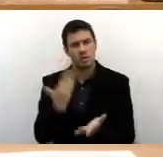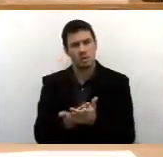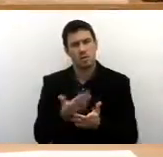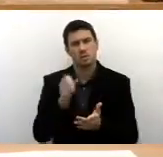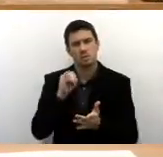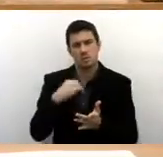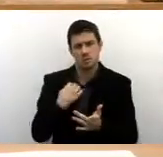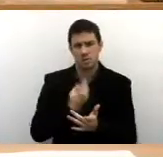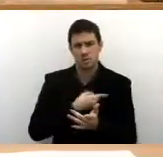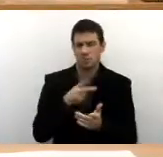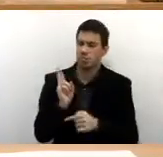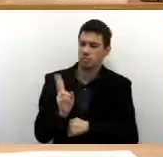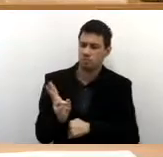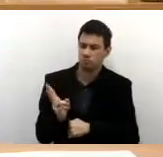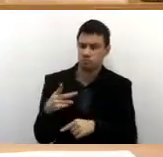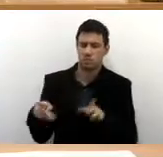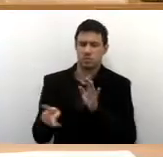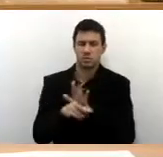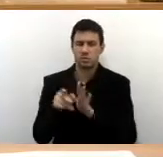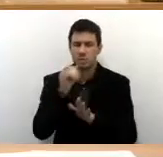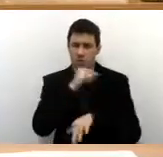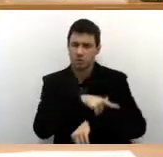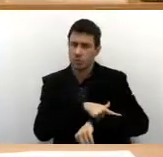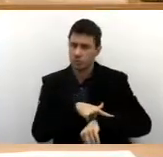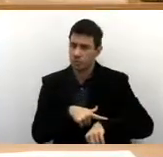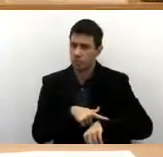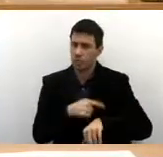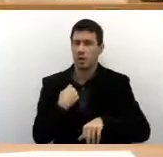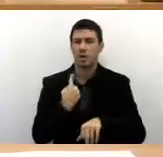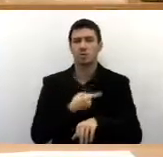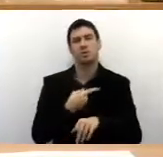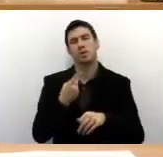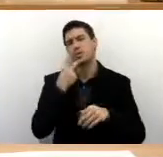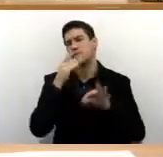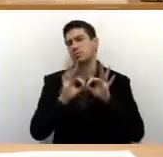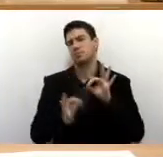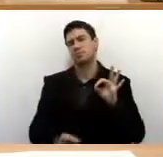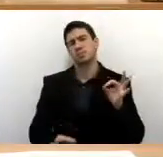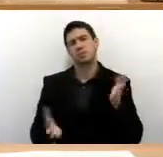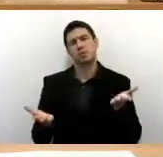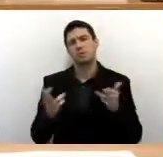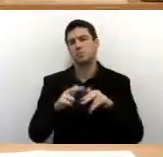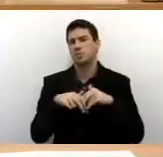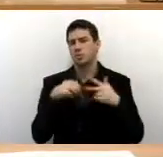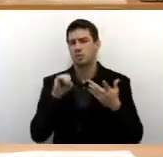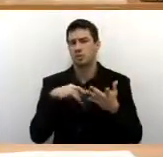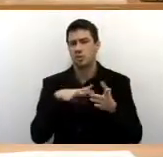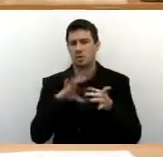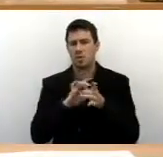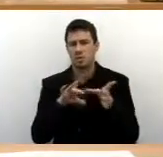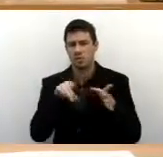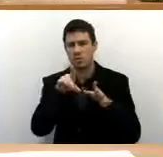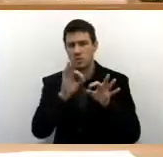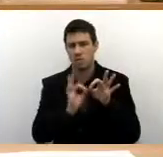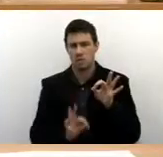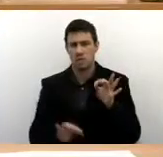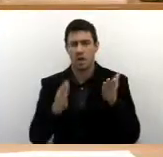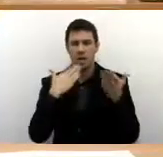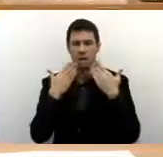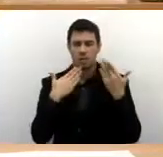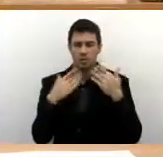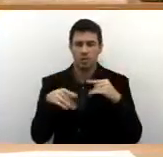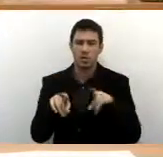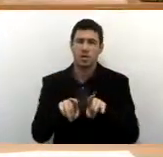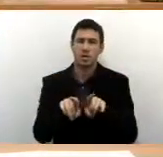gente for manter esse tipo de conduta, eu acredito que a gente vai se alongar um pouco, porque se eu deixar o senhor debatendo com algum secretário,